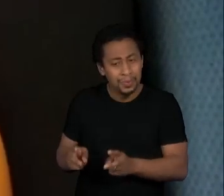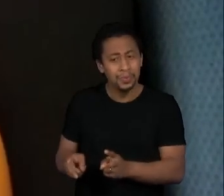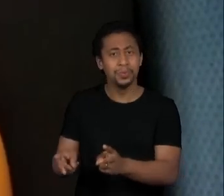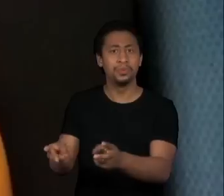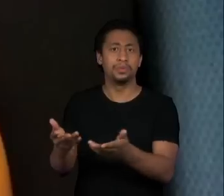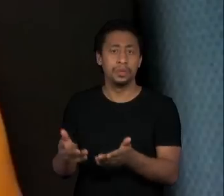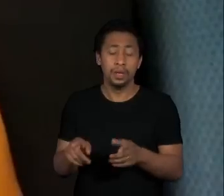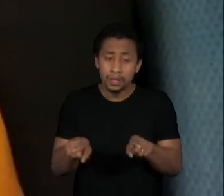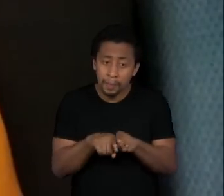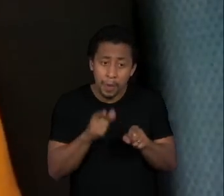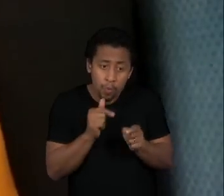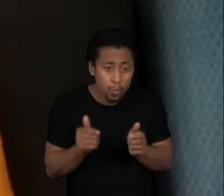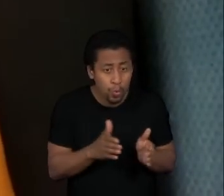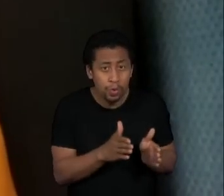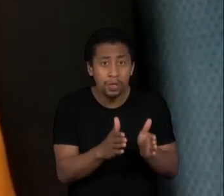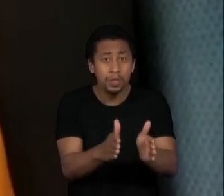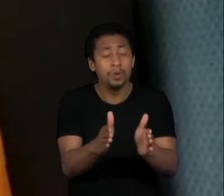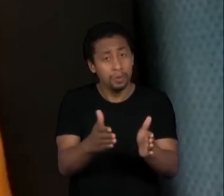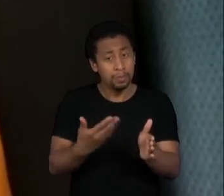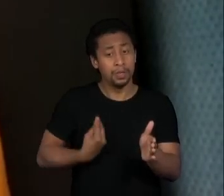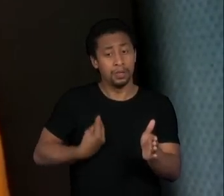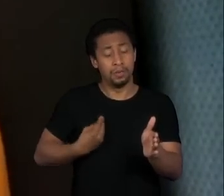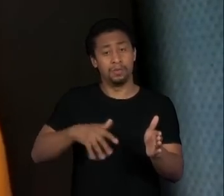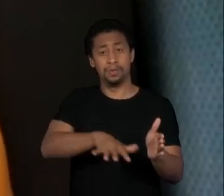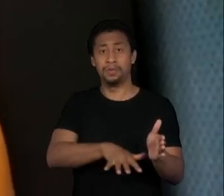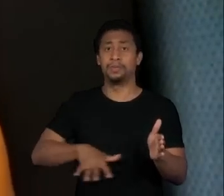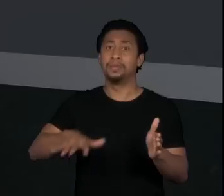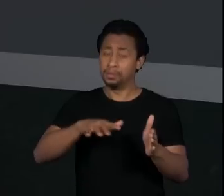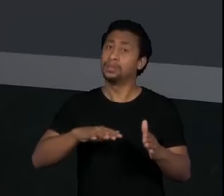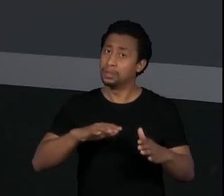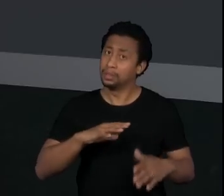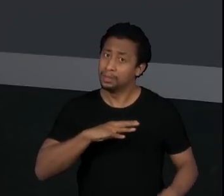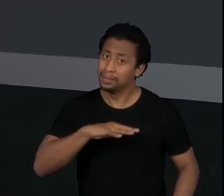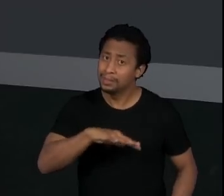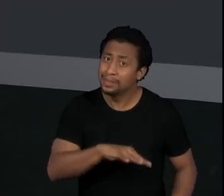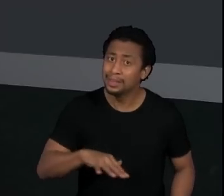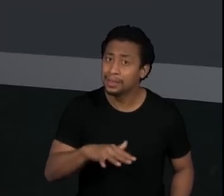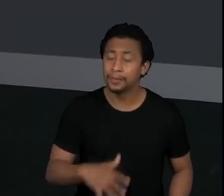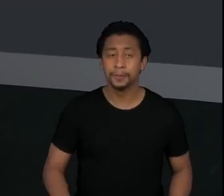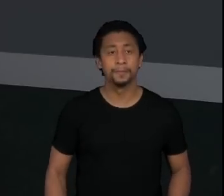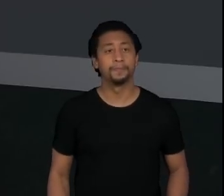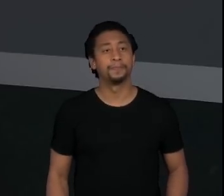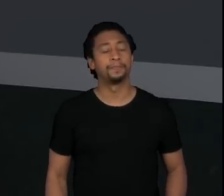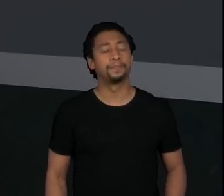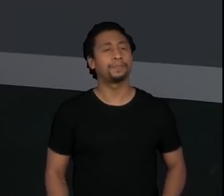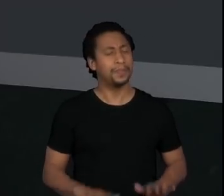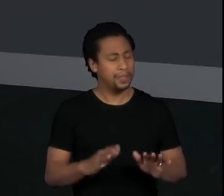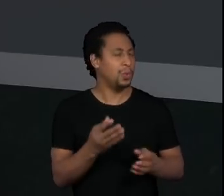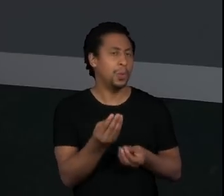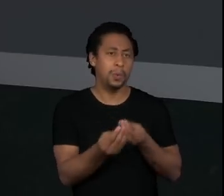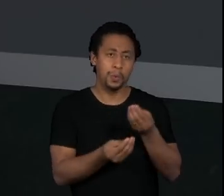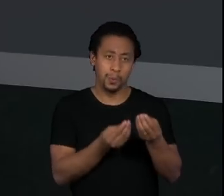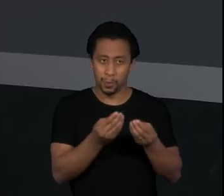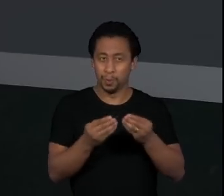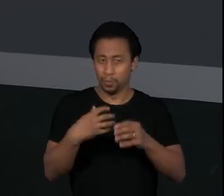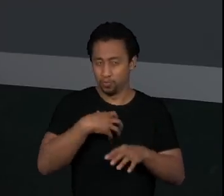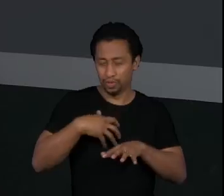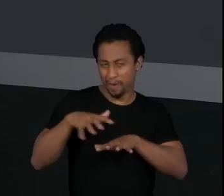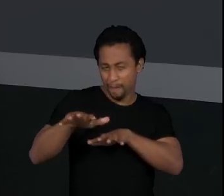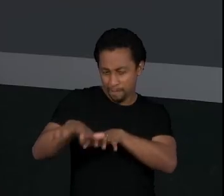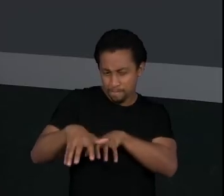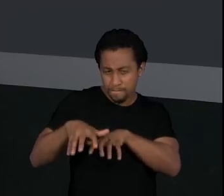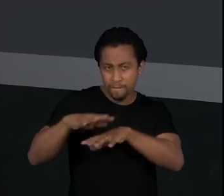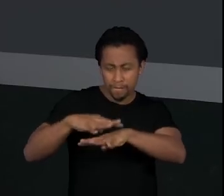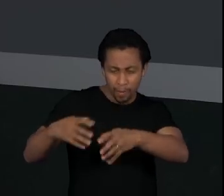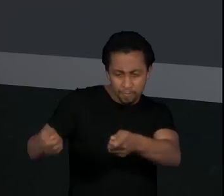hídricos para continuar tendo abastecimento na região metropolitana. Na prática, de que forma a mineração na Serra do